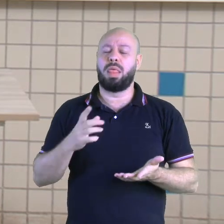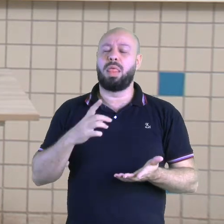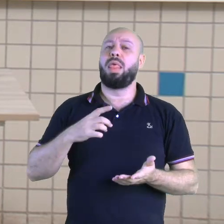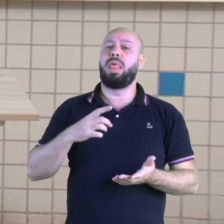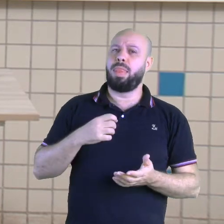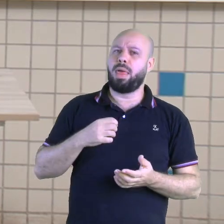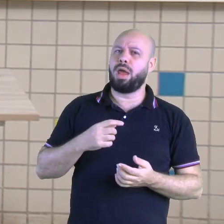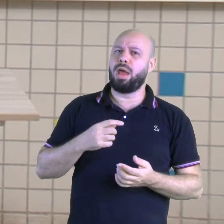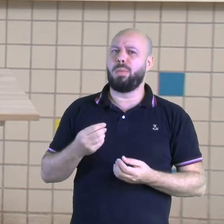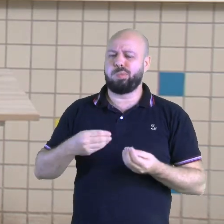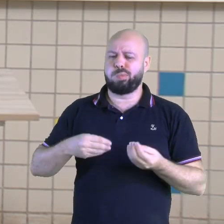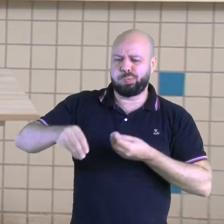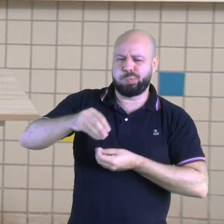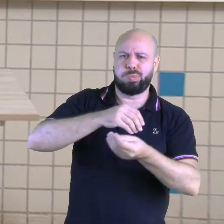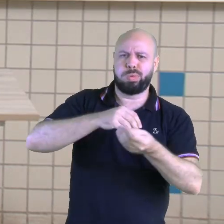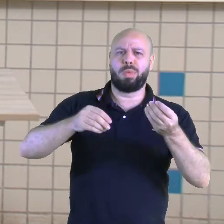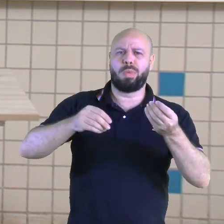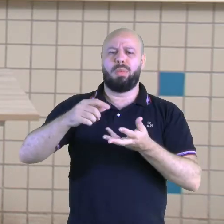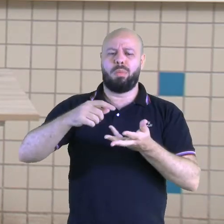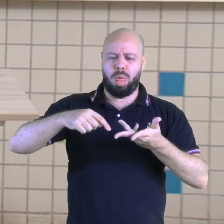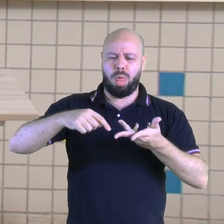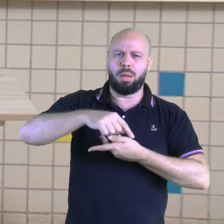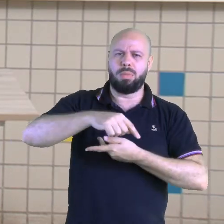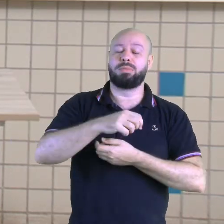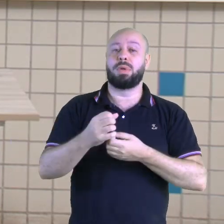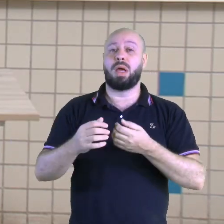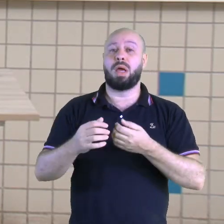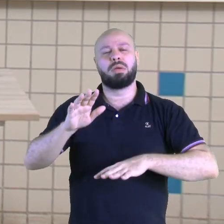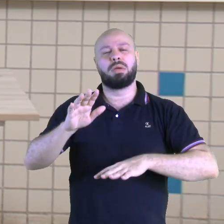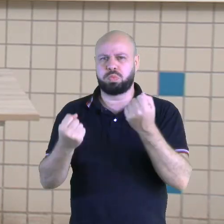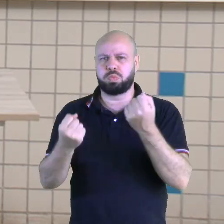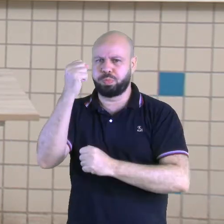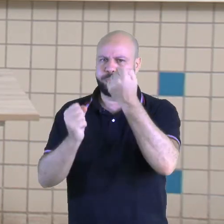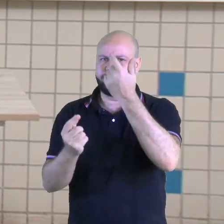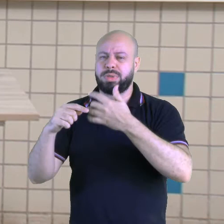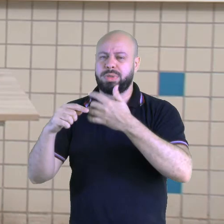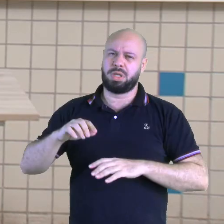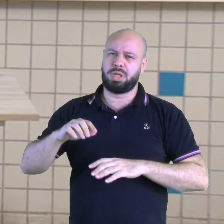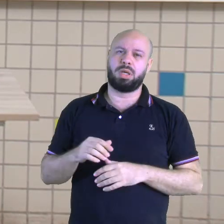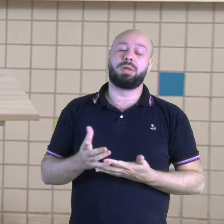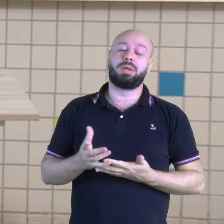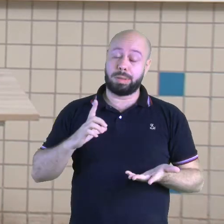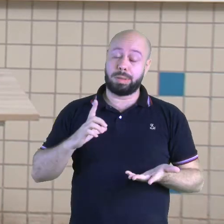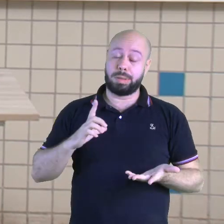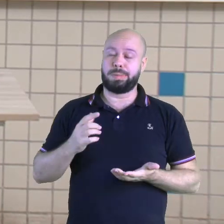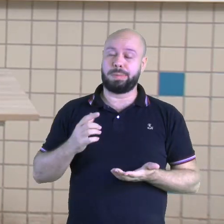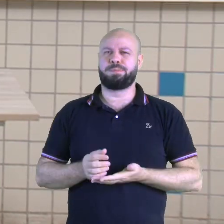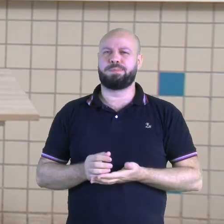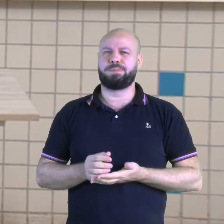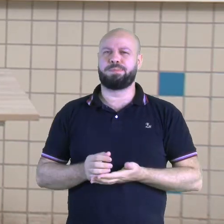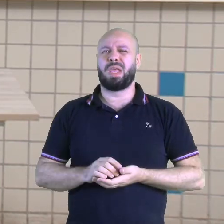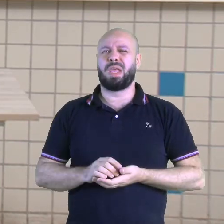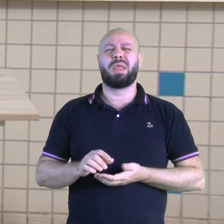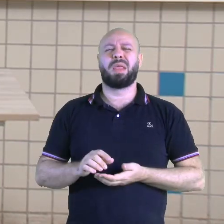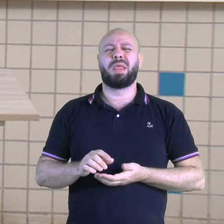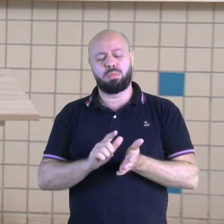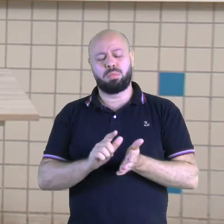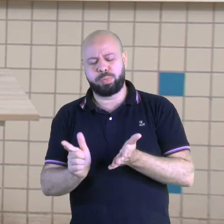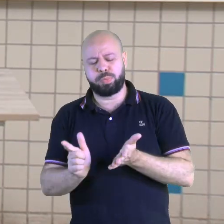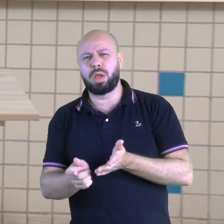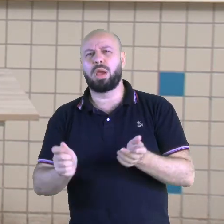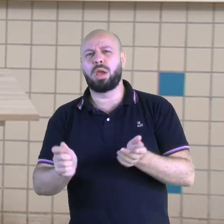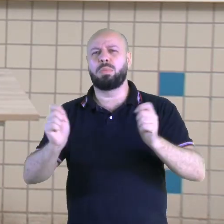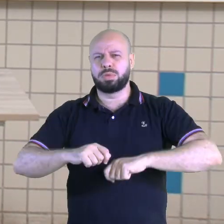motor do carro, as fábricas. Aqui a gente não vê muito, mas algumas reportagens, vocês podem até estar